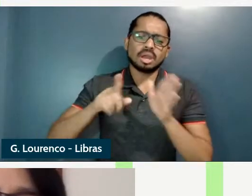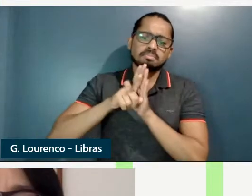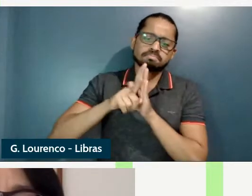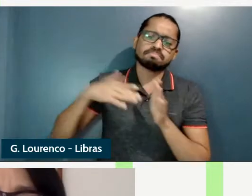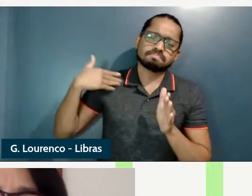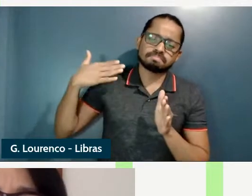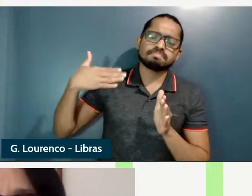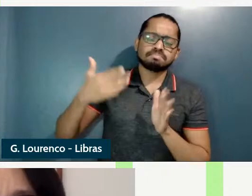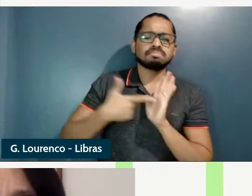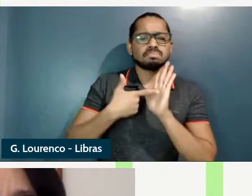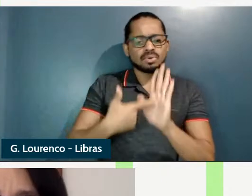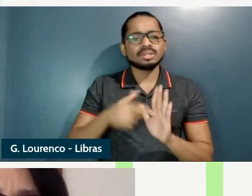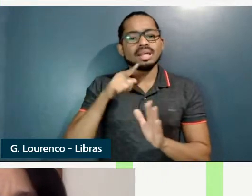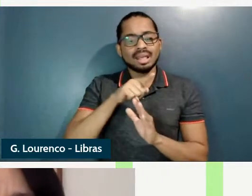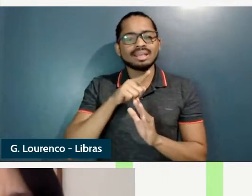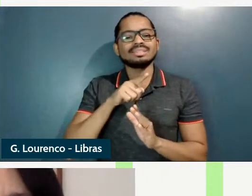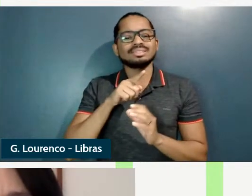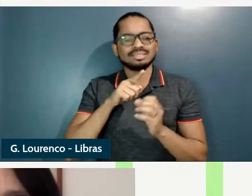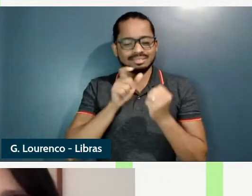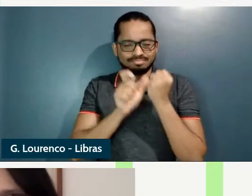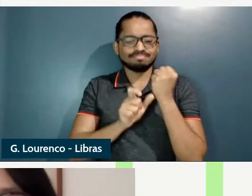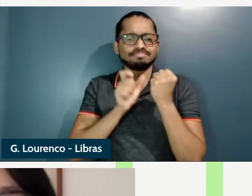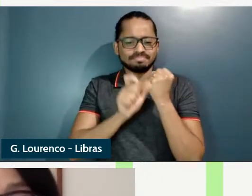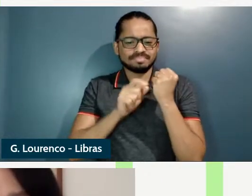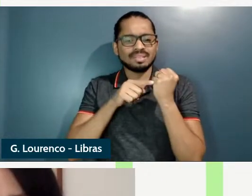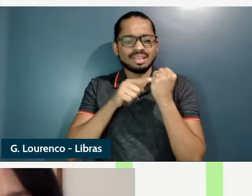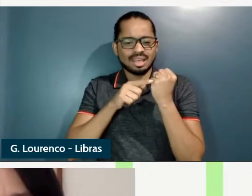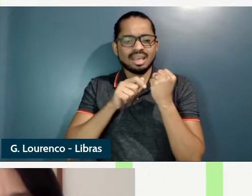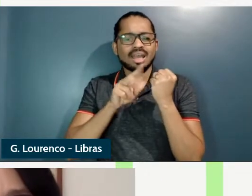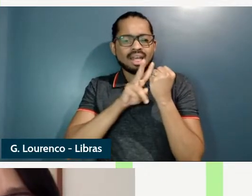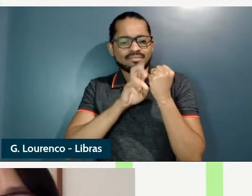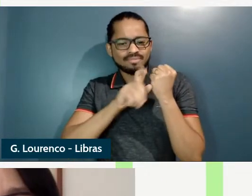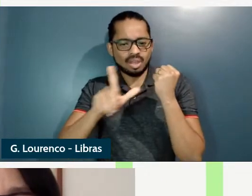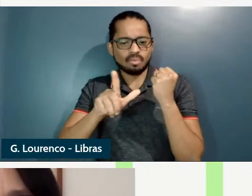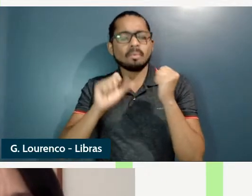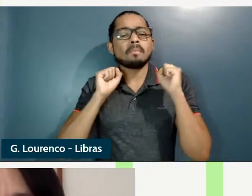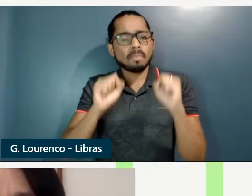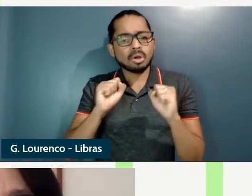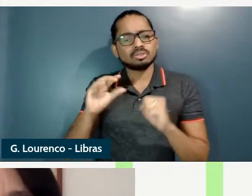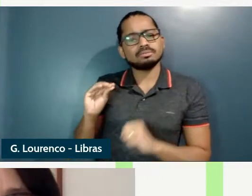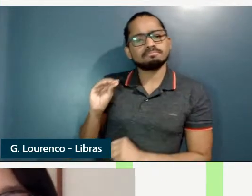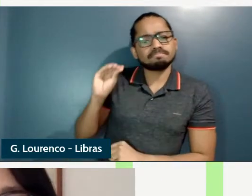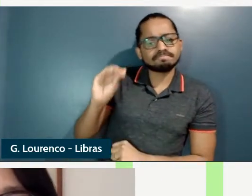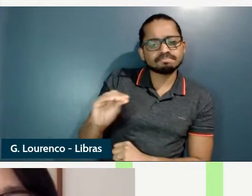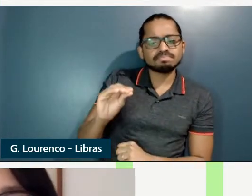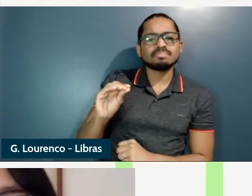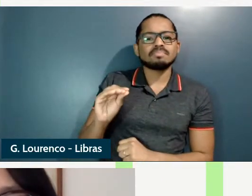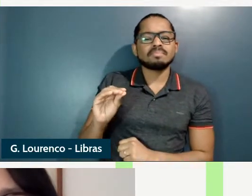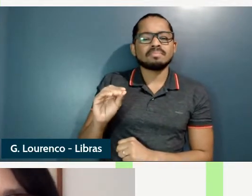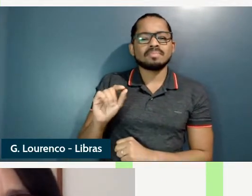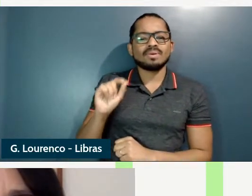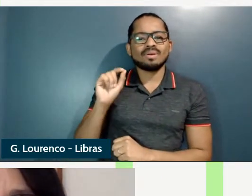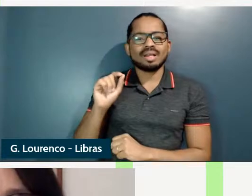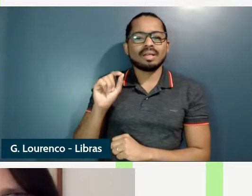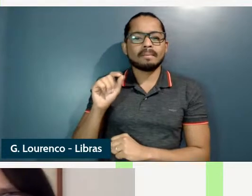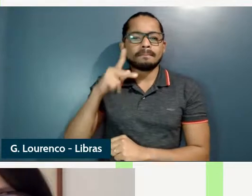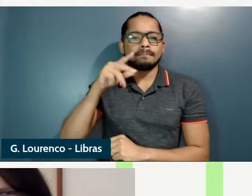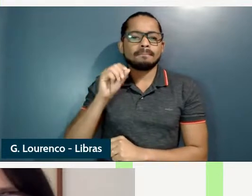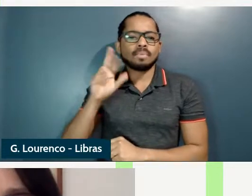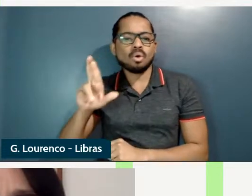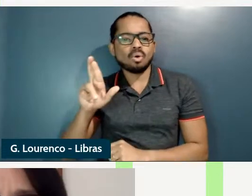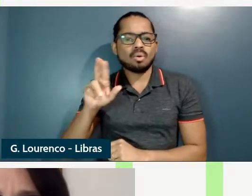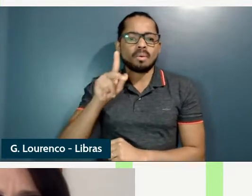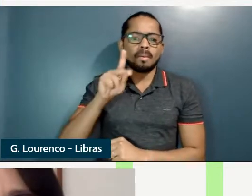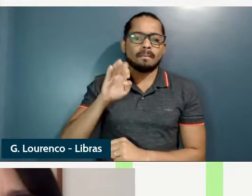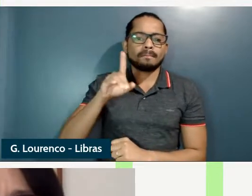adjetivos são compatíveis em geral com by phrases genéricas isso o Chapin mostra esse